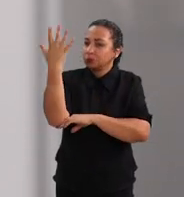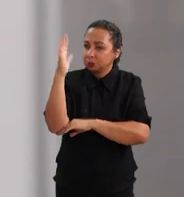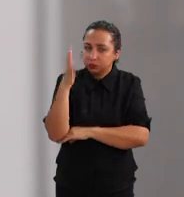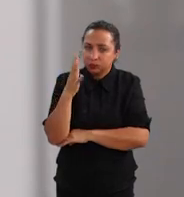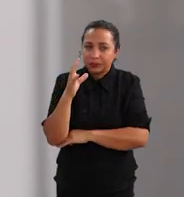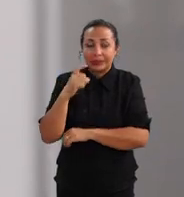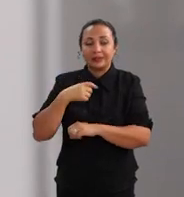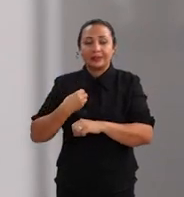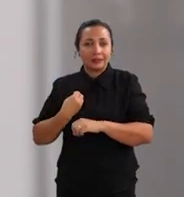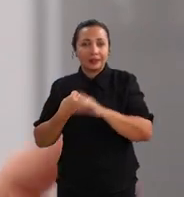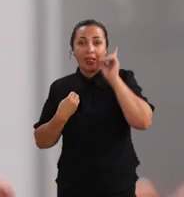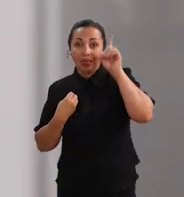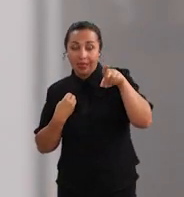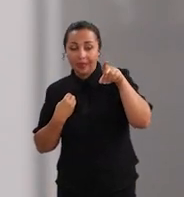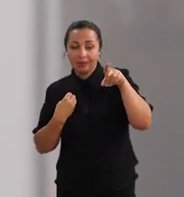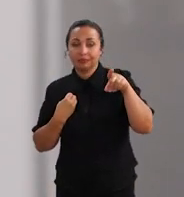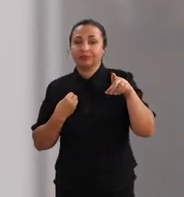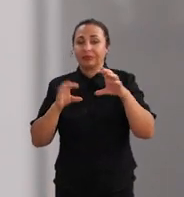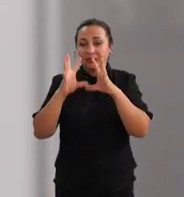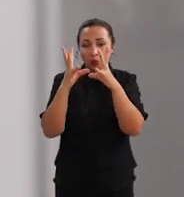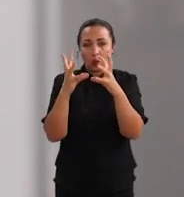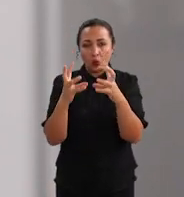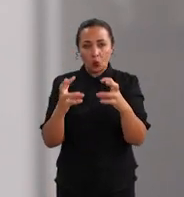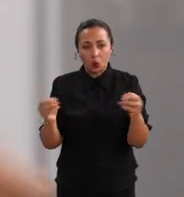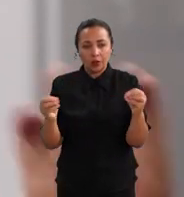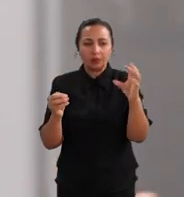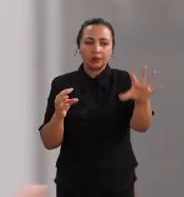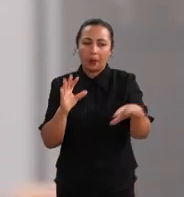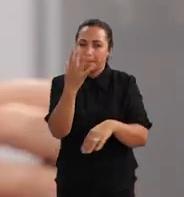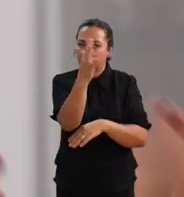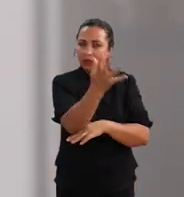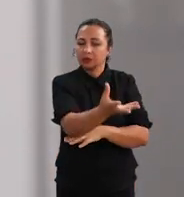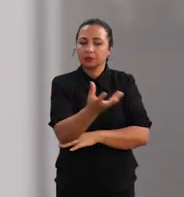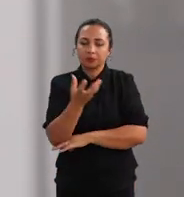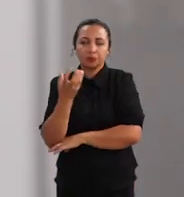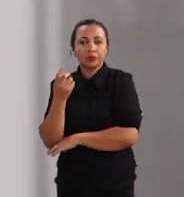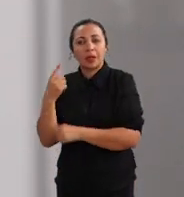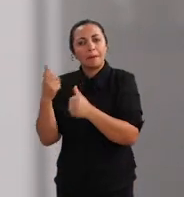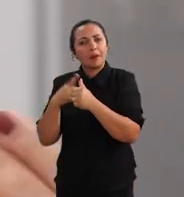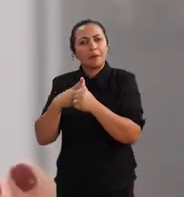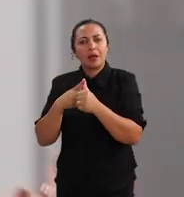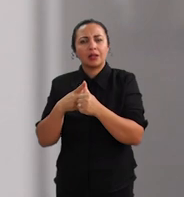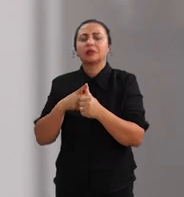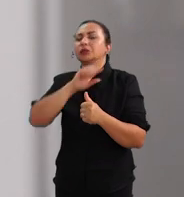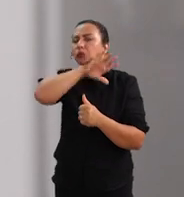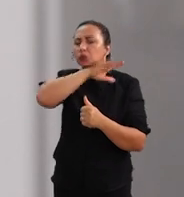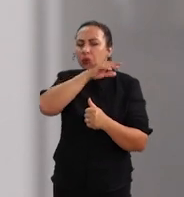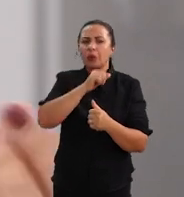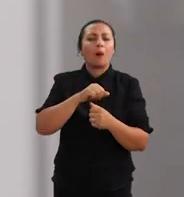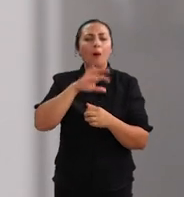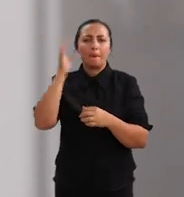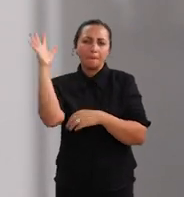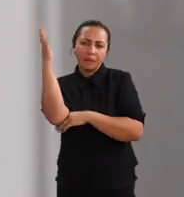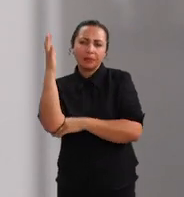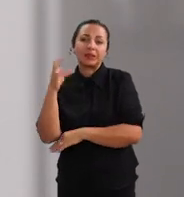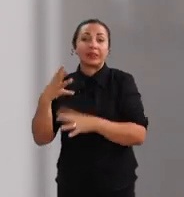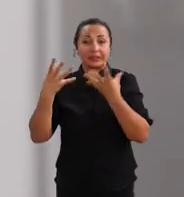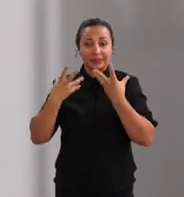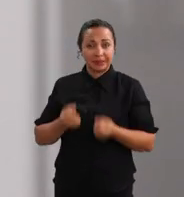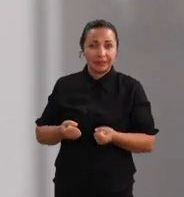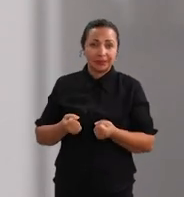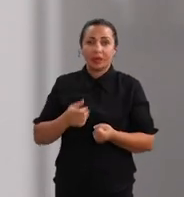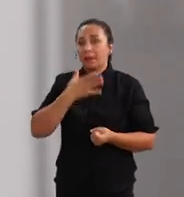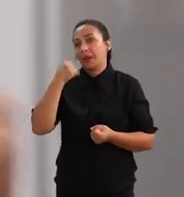uma planta que está lá naquela região e que é uma planta pioneira, é uma espécie que suporta aquelas